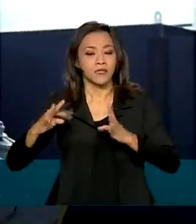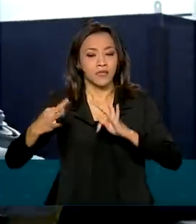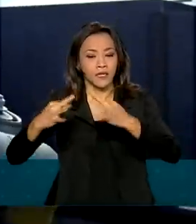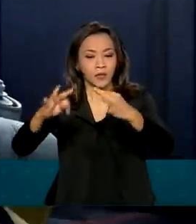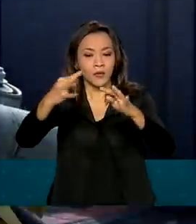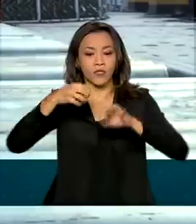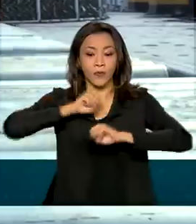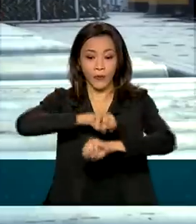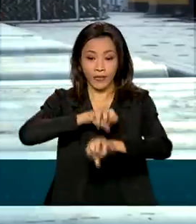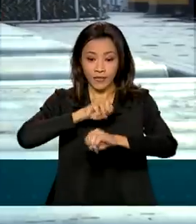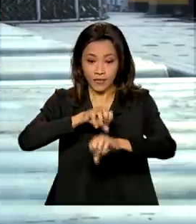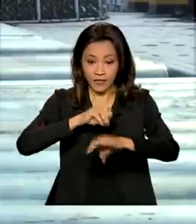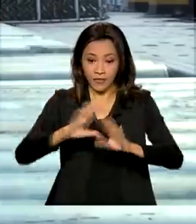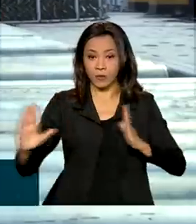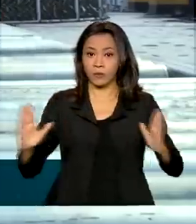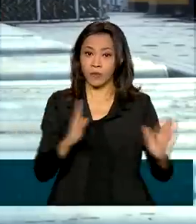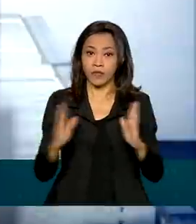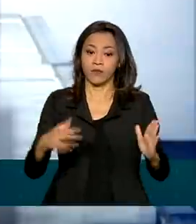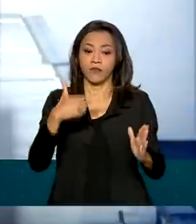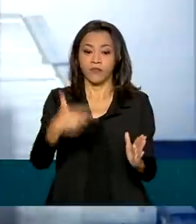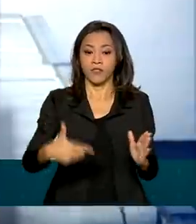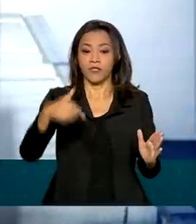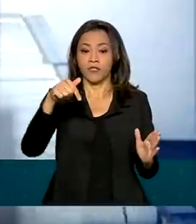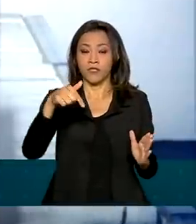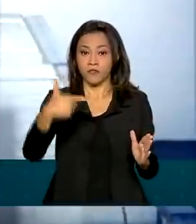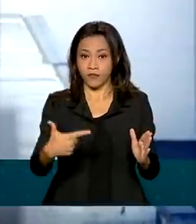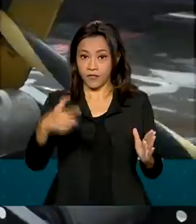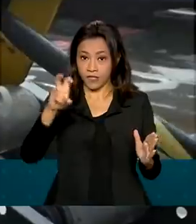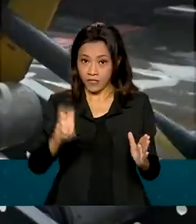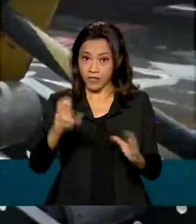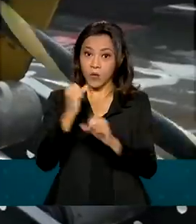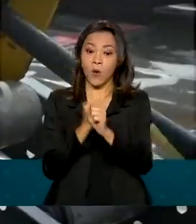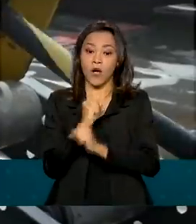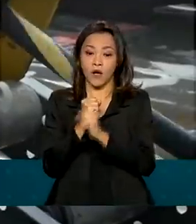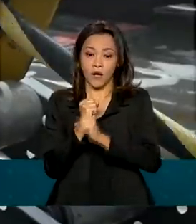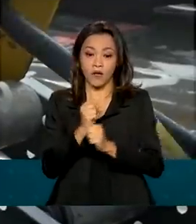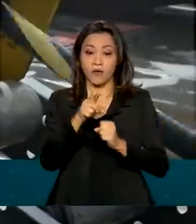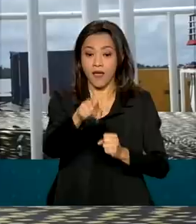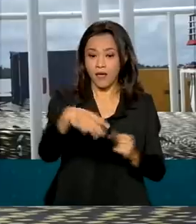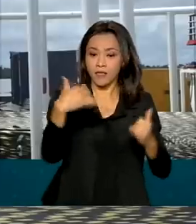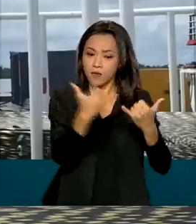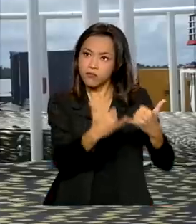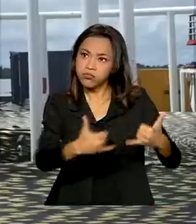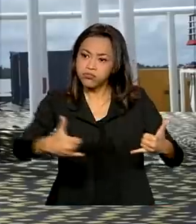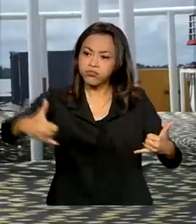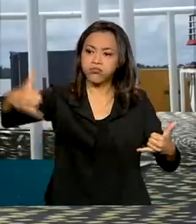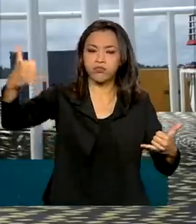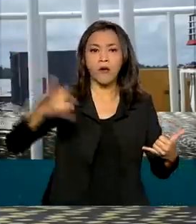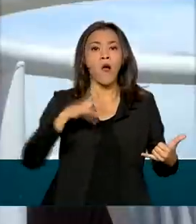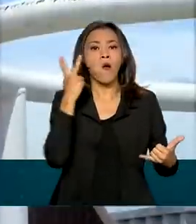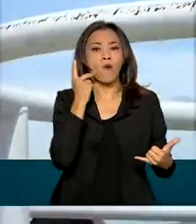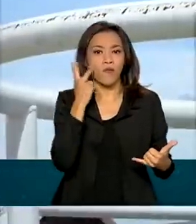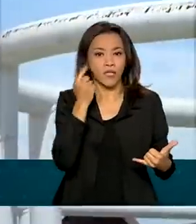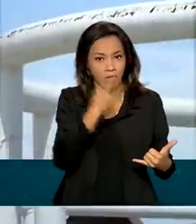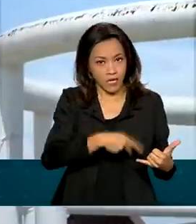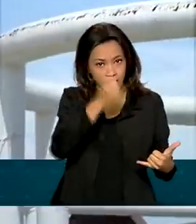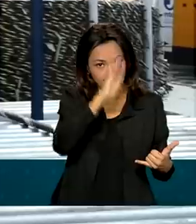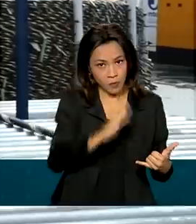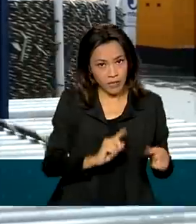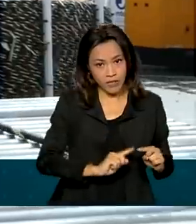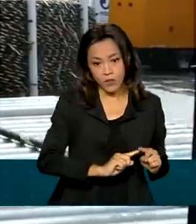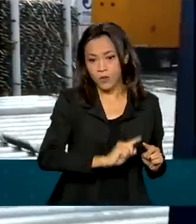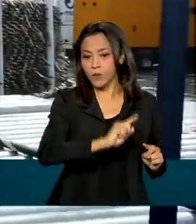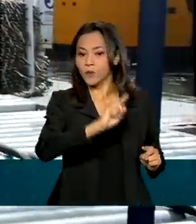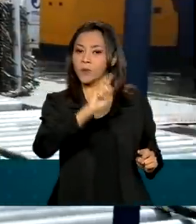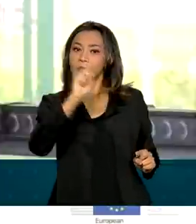educação ao longo de 25 anos. A ligação de fibra ótica conecta diretamente Fortaleza, no Brasil, a